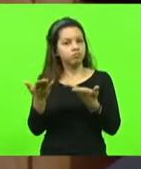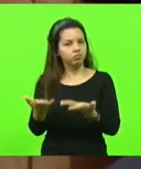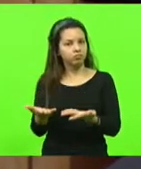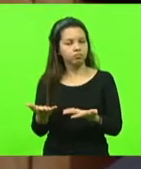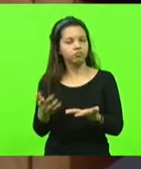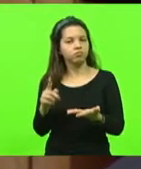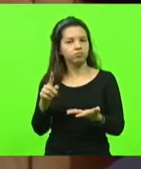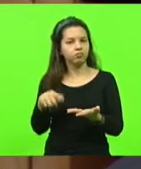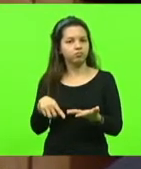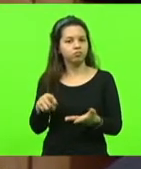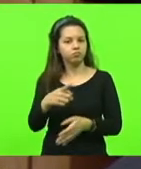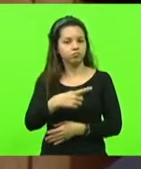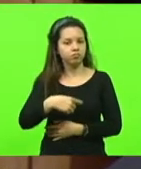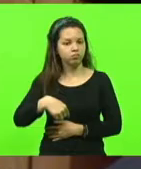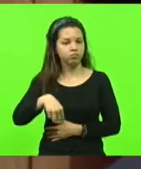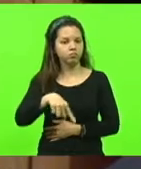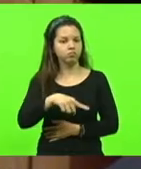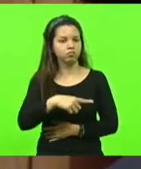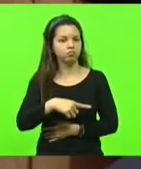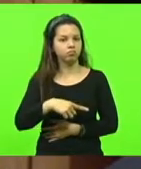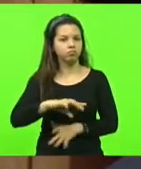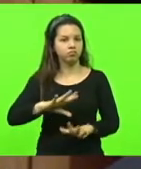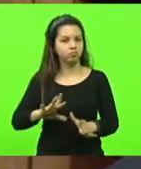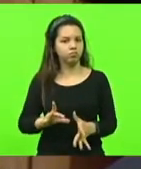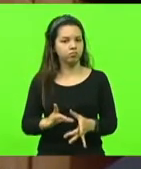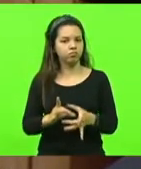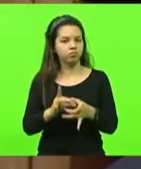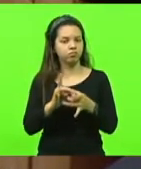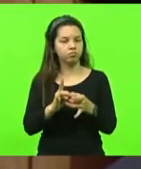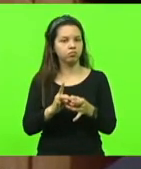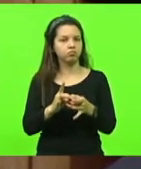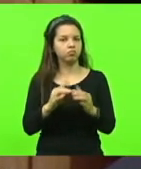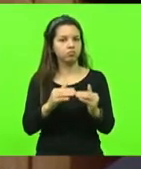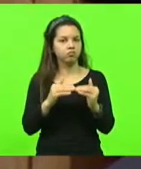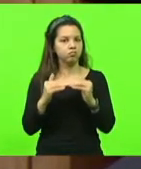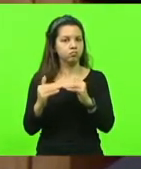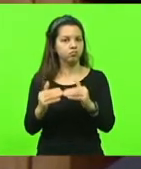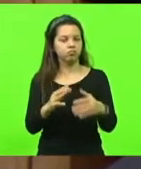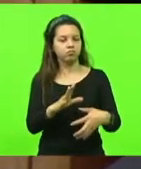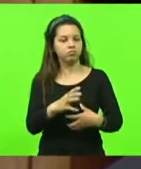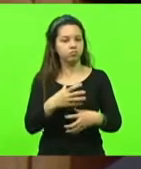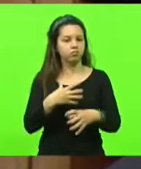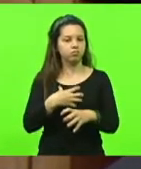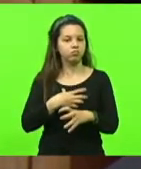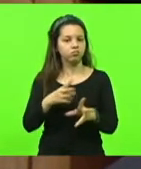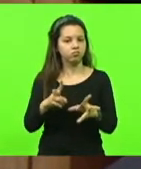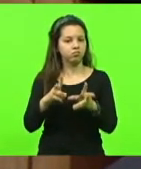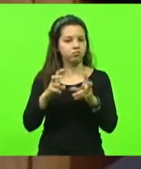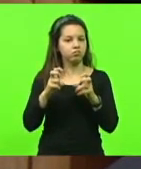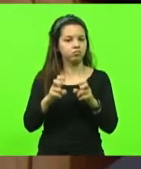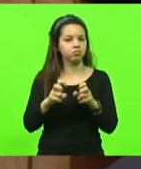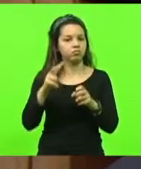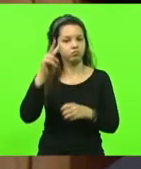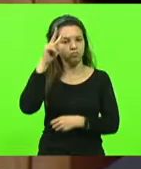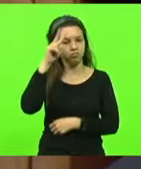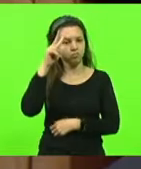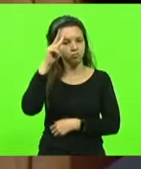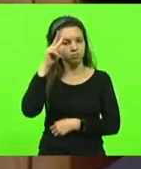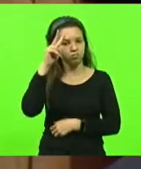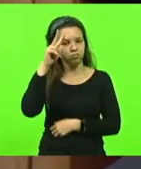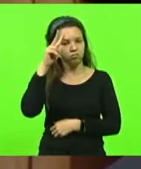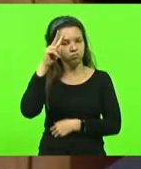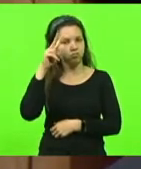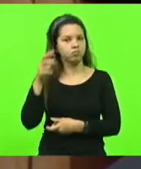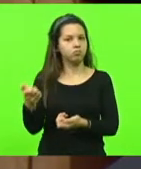Quando nós, unidas, com sensibilidade, percebemos que a história que é contada